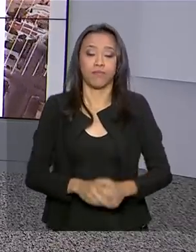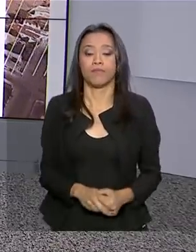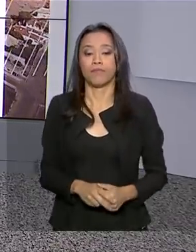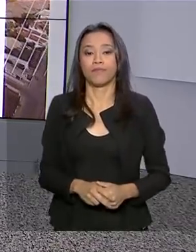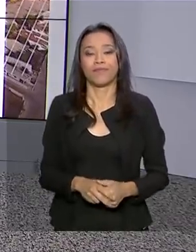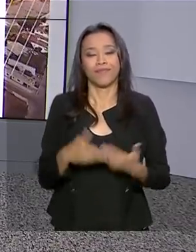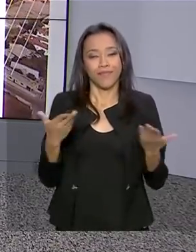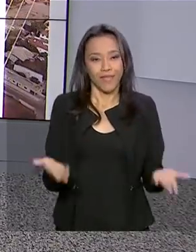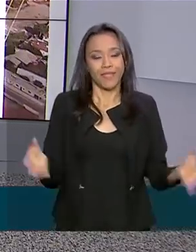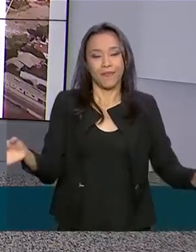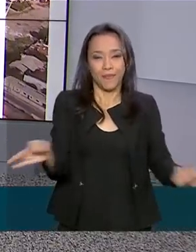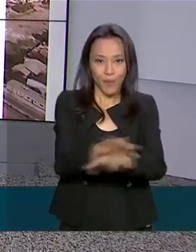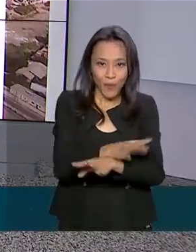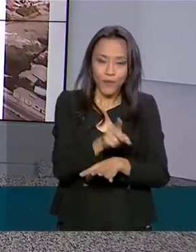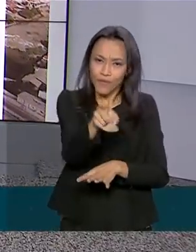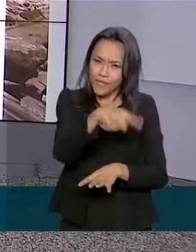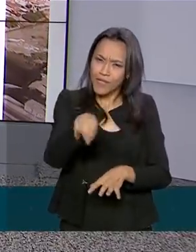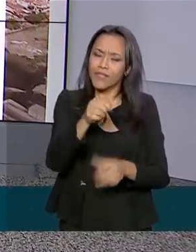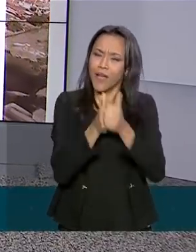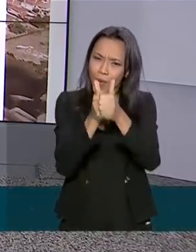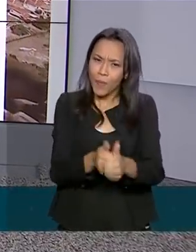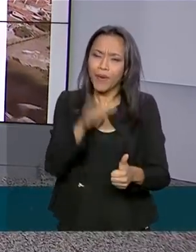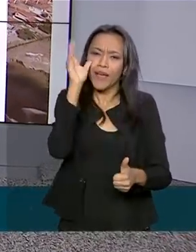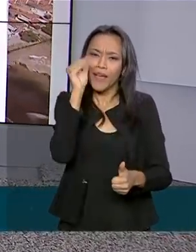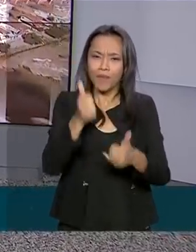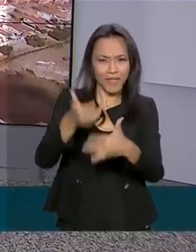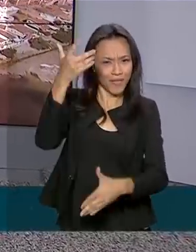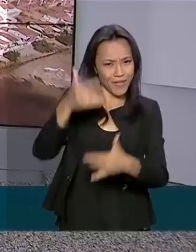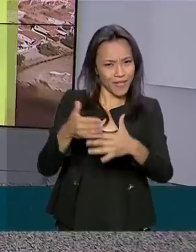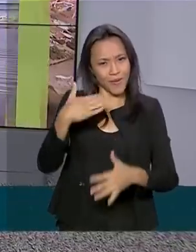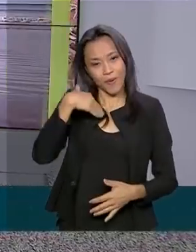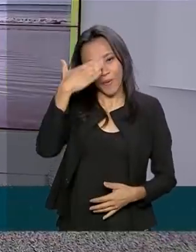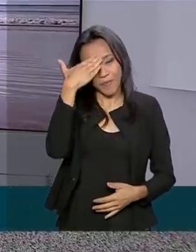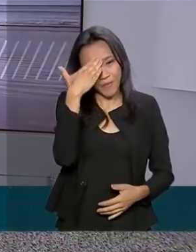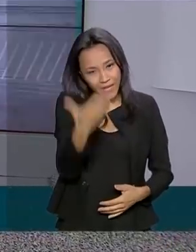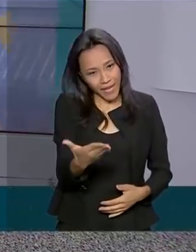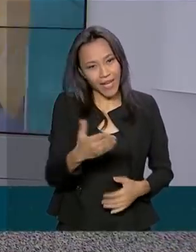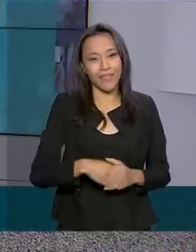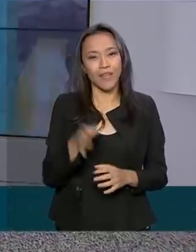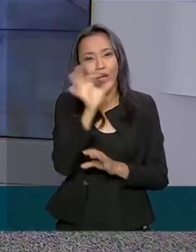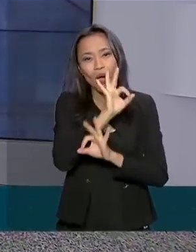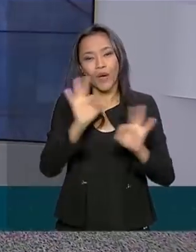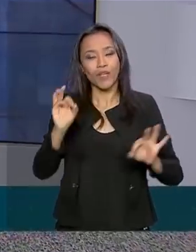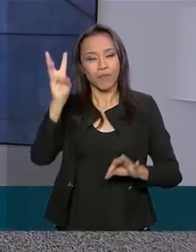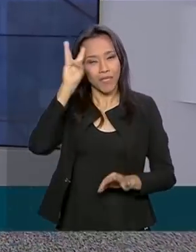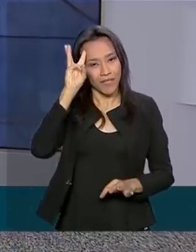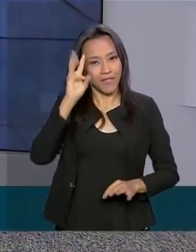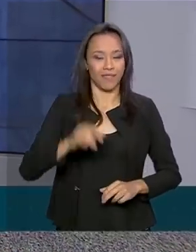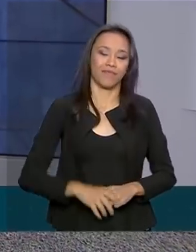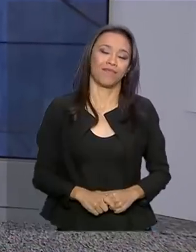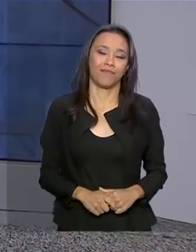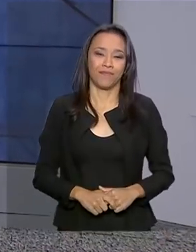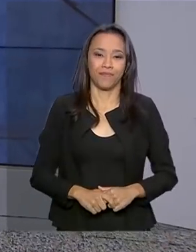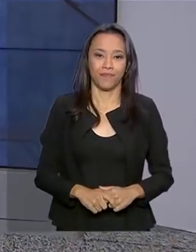O Brasil em Dia fica por aqui. Nos acompanhe também pelas redes sociais. Obrigada pela companhia. Ótima terça-feira para você.